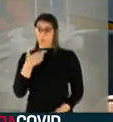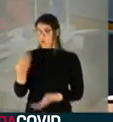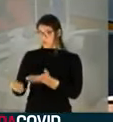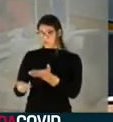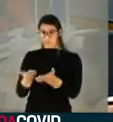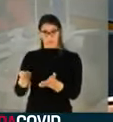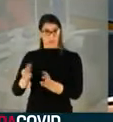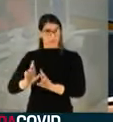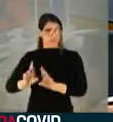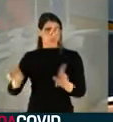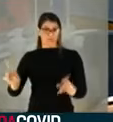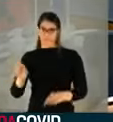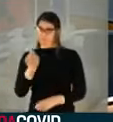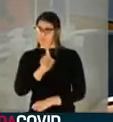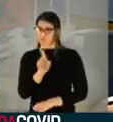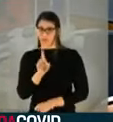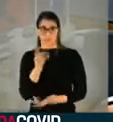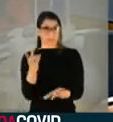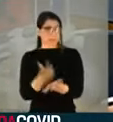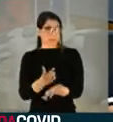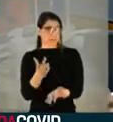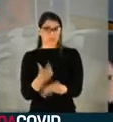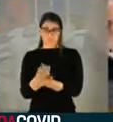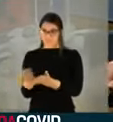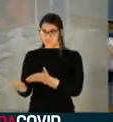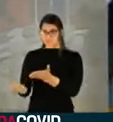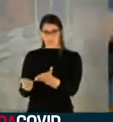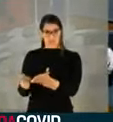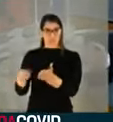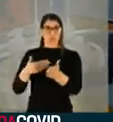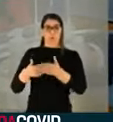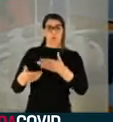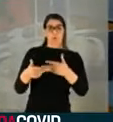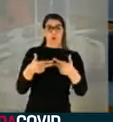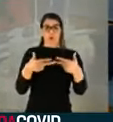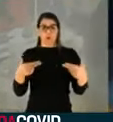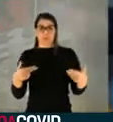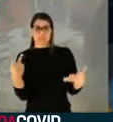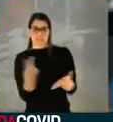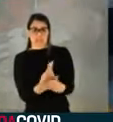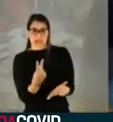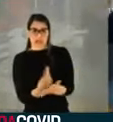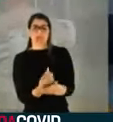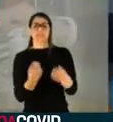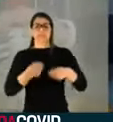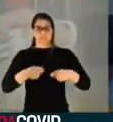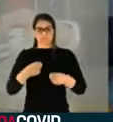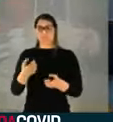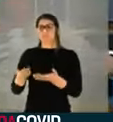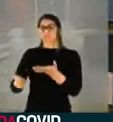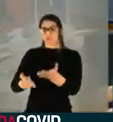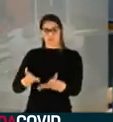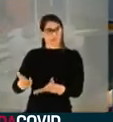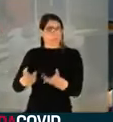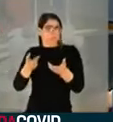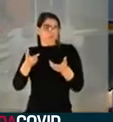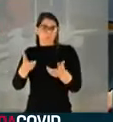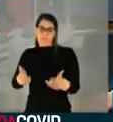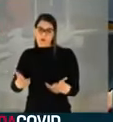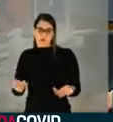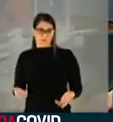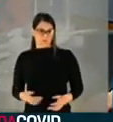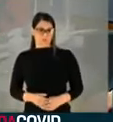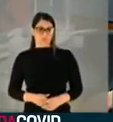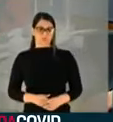ao contrário tem que ser o mesmo tratamento. Quem cometeu qualquer mal feito tem que ser tratado por essa CPI da mesma